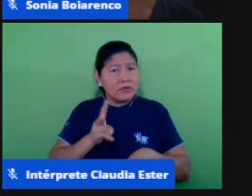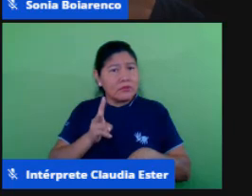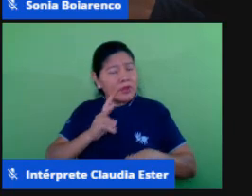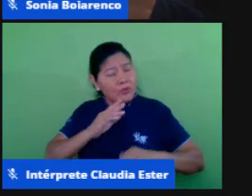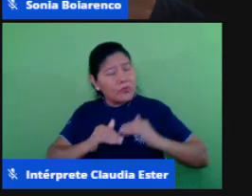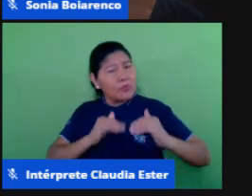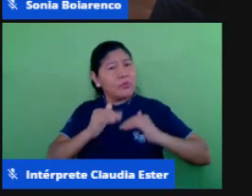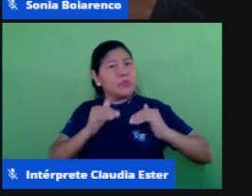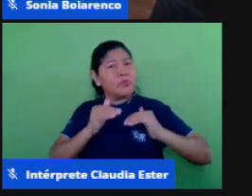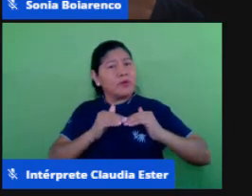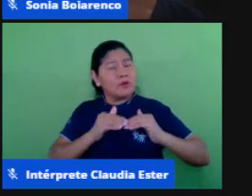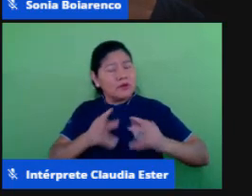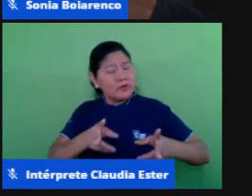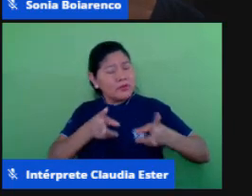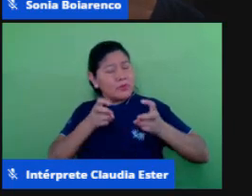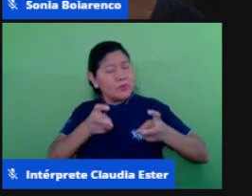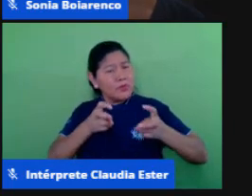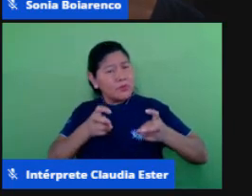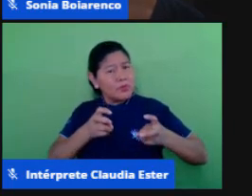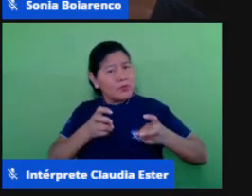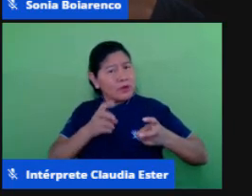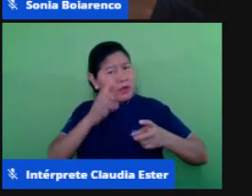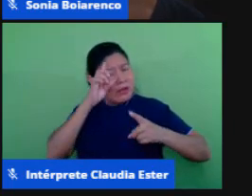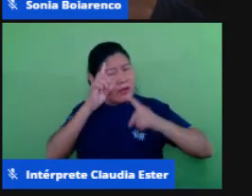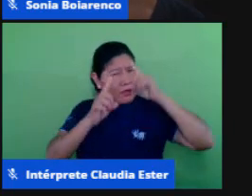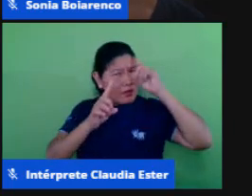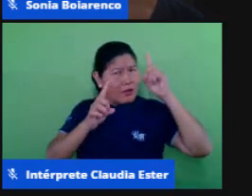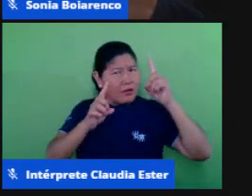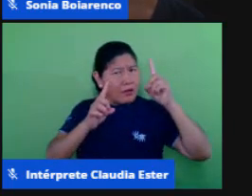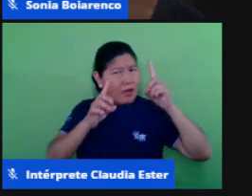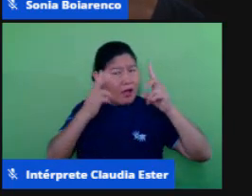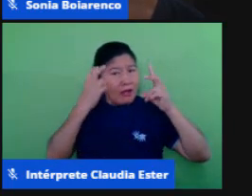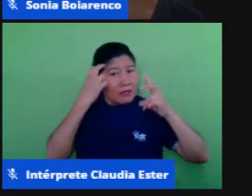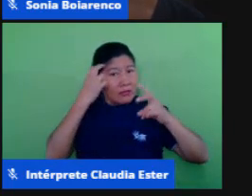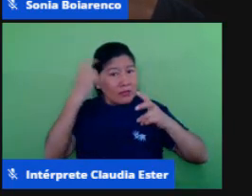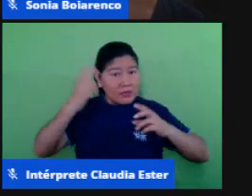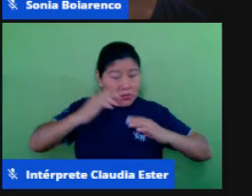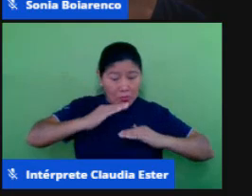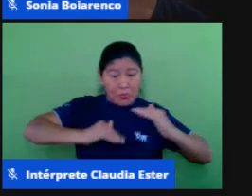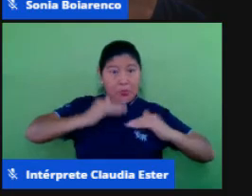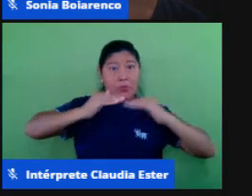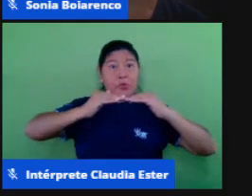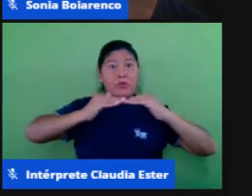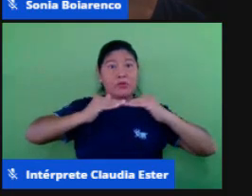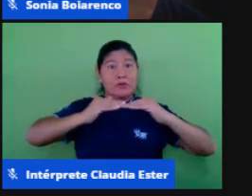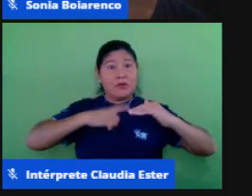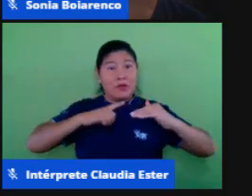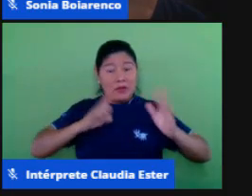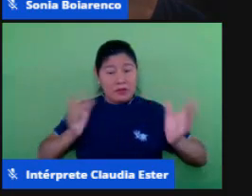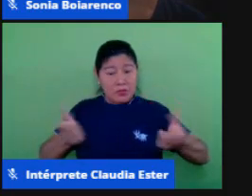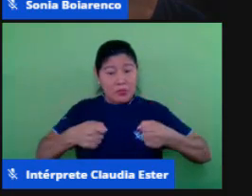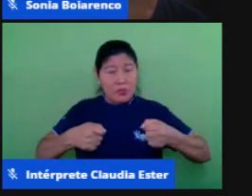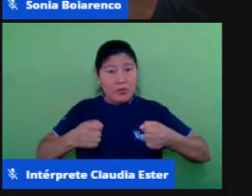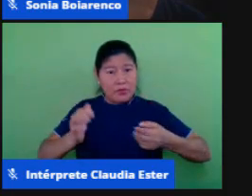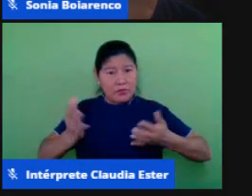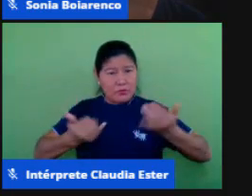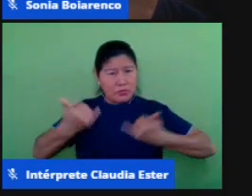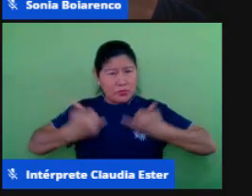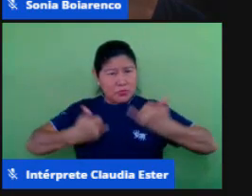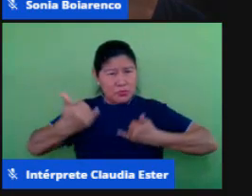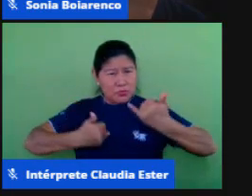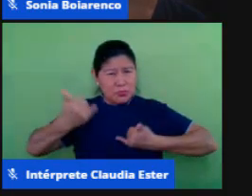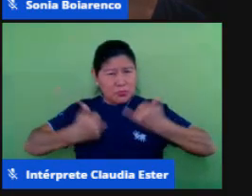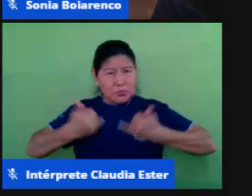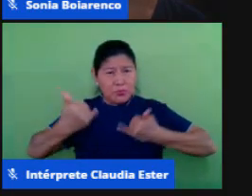desenvolvendo a sua própria inteligência as inteligências que ele tem adquirindo conhecimento adquirindo